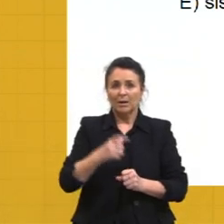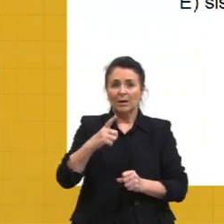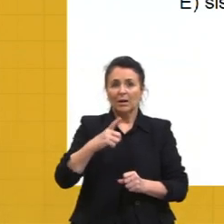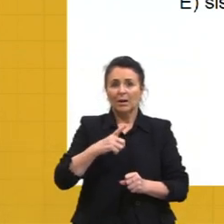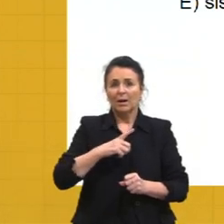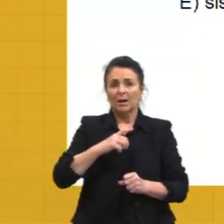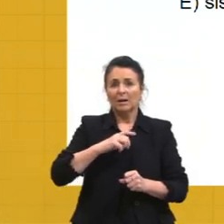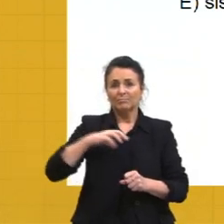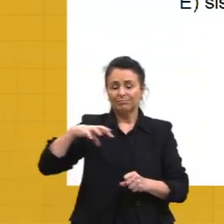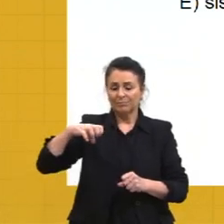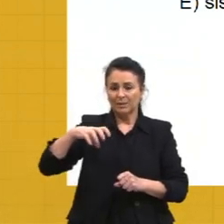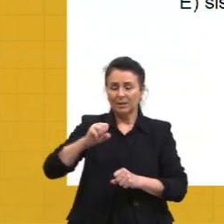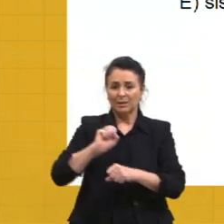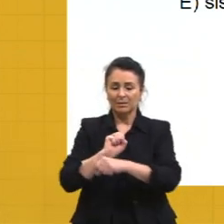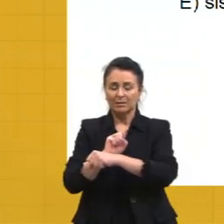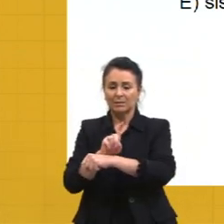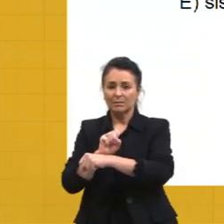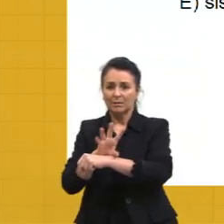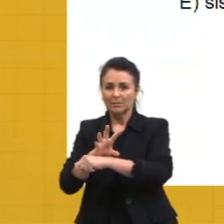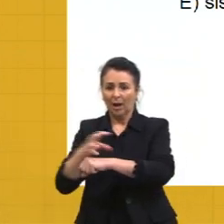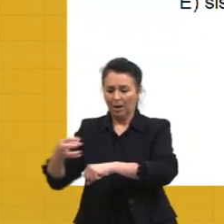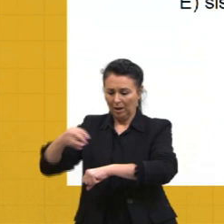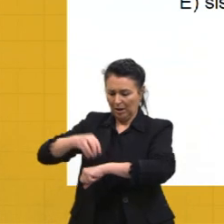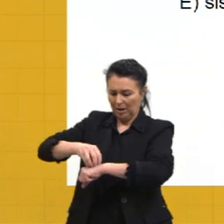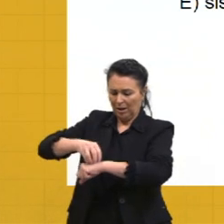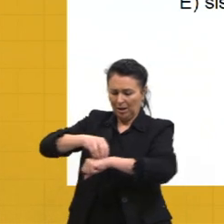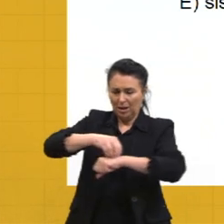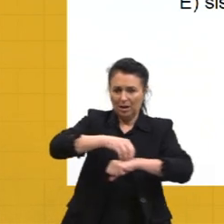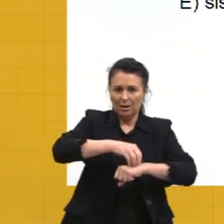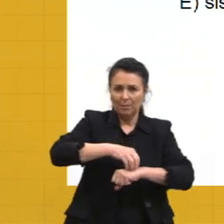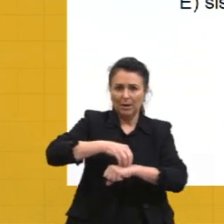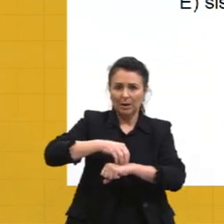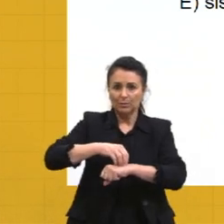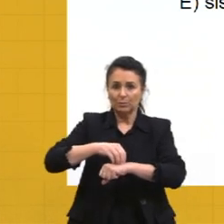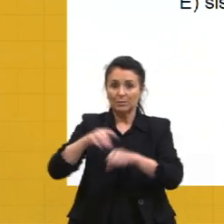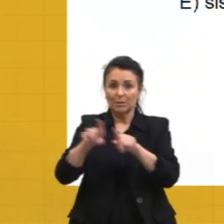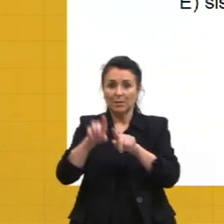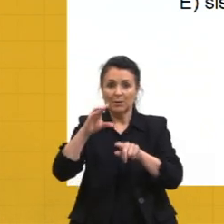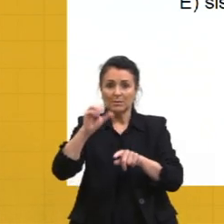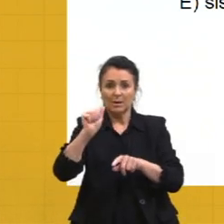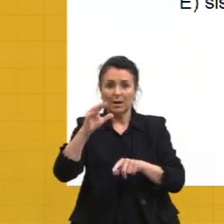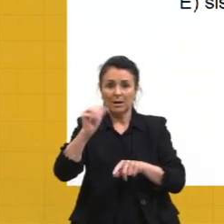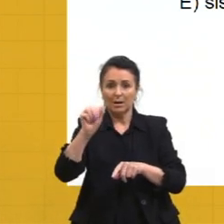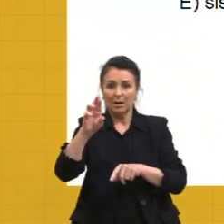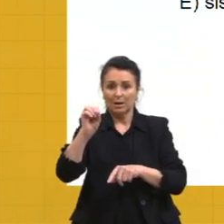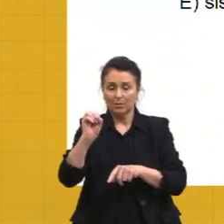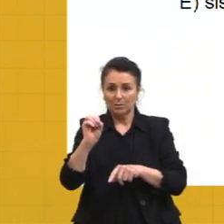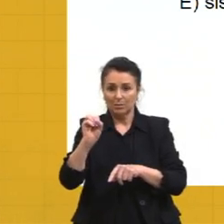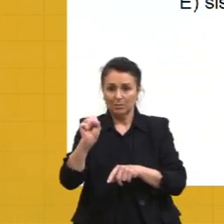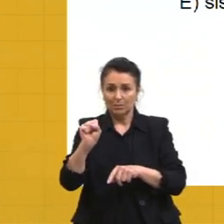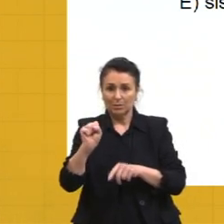Aranhas, escorpiões, carrapatos e ácaros são representantes da classe dos